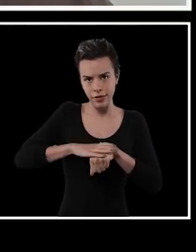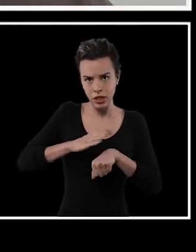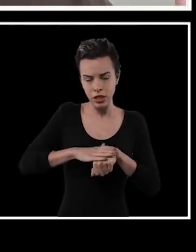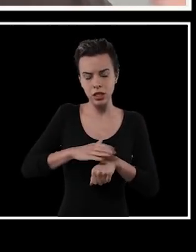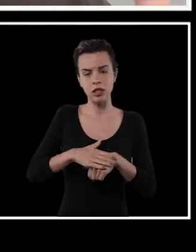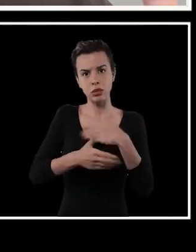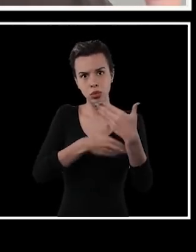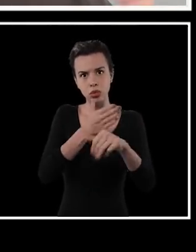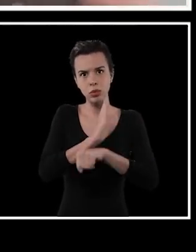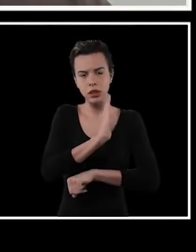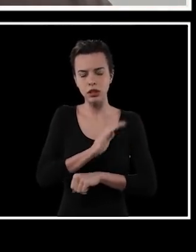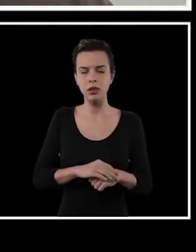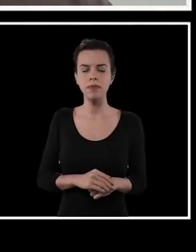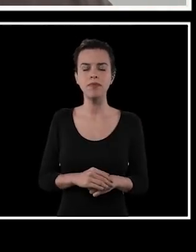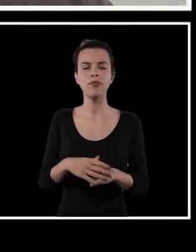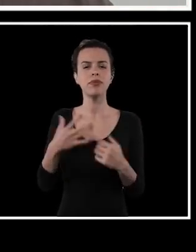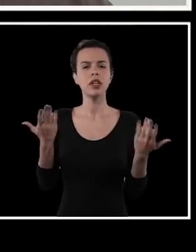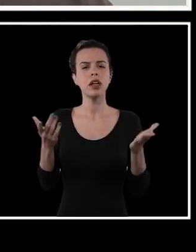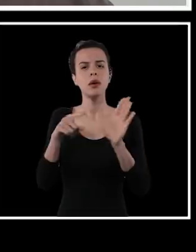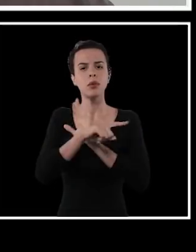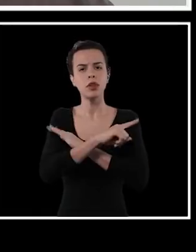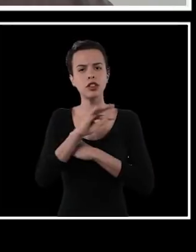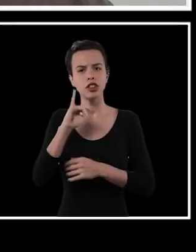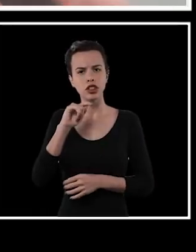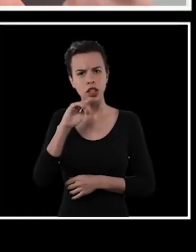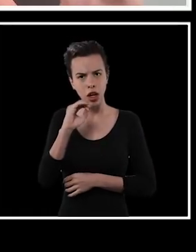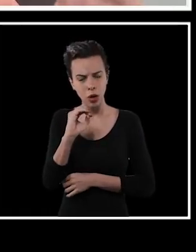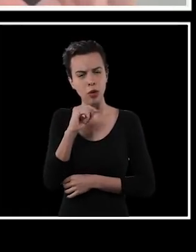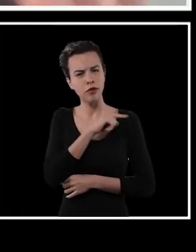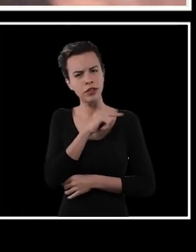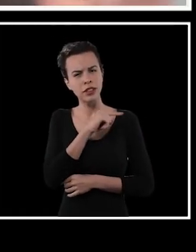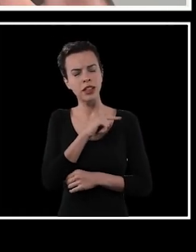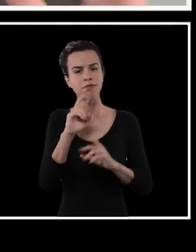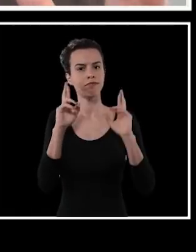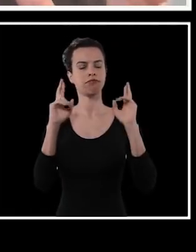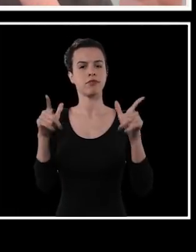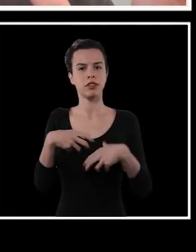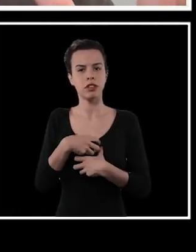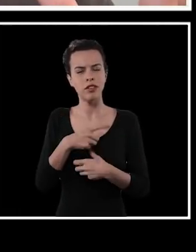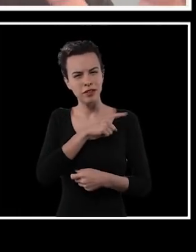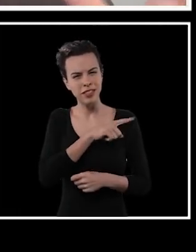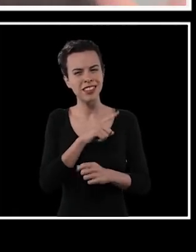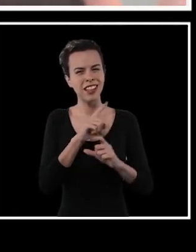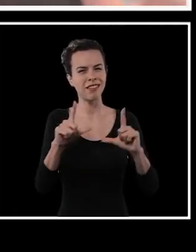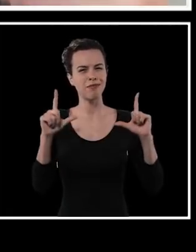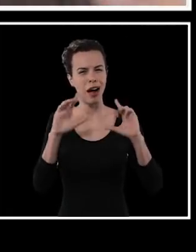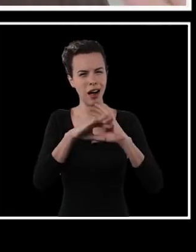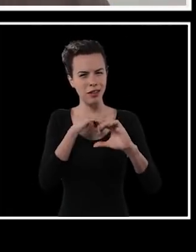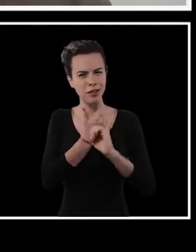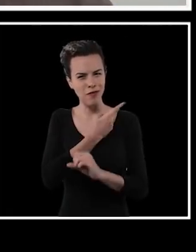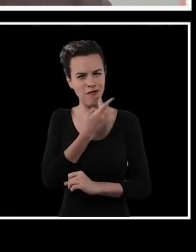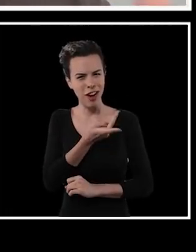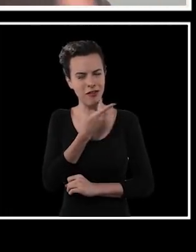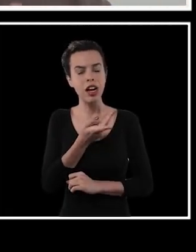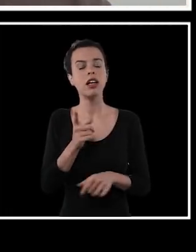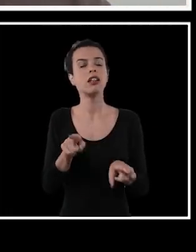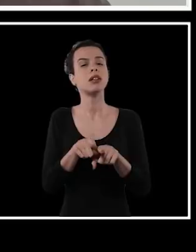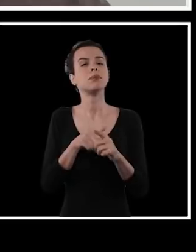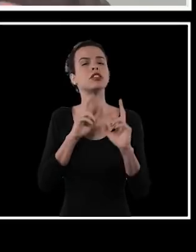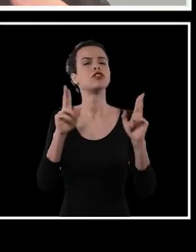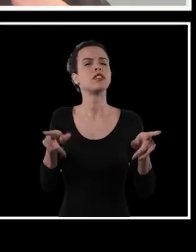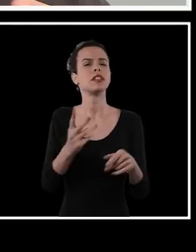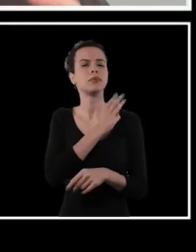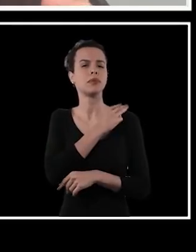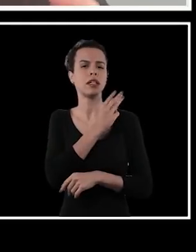mas é o que eu tive que fazer para sobreviver e passar por ela. Eu queria perguntar para o Tiago, que teve esse contraste tão grande que você sempre traz no canal,